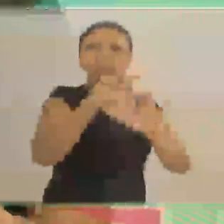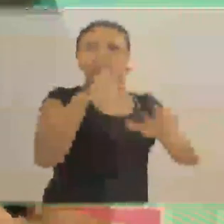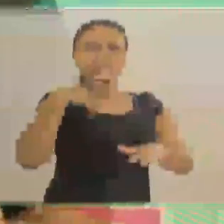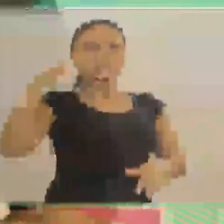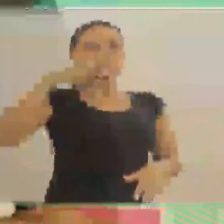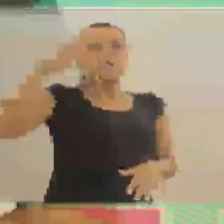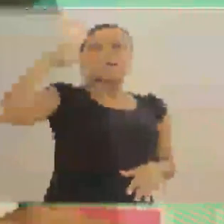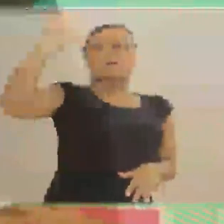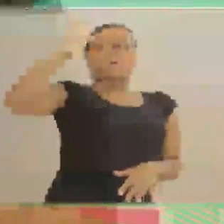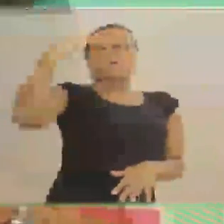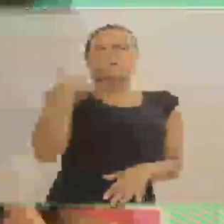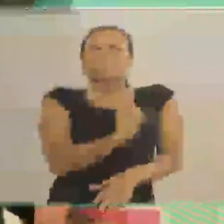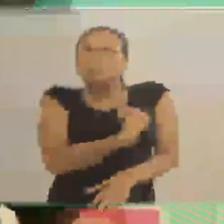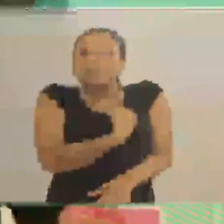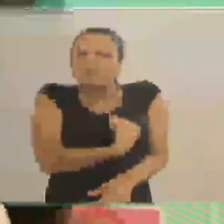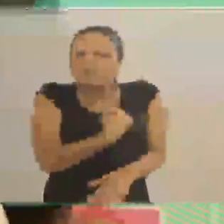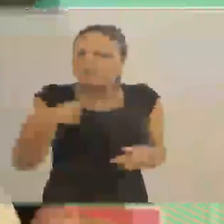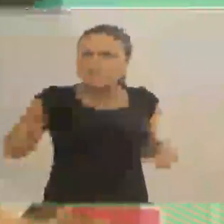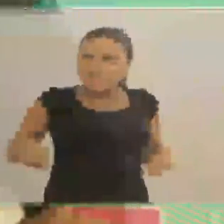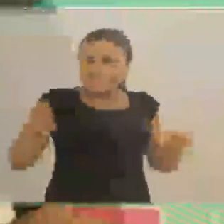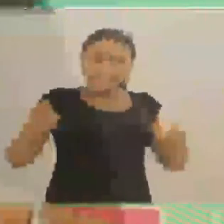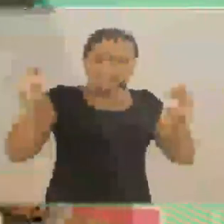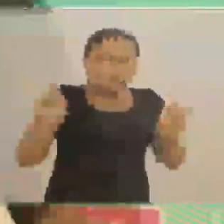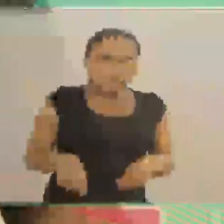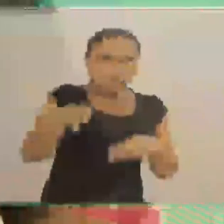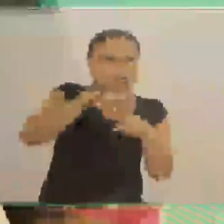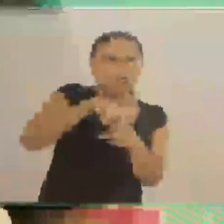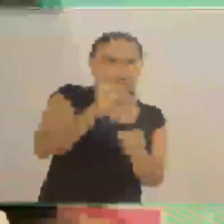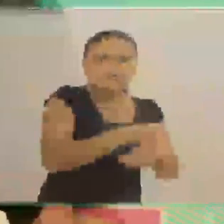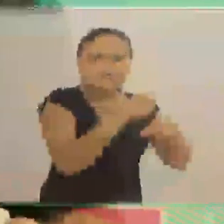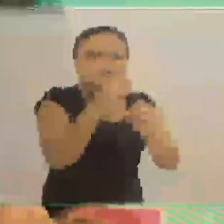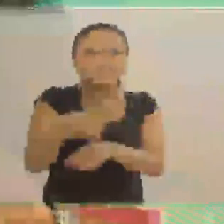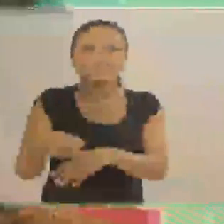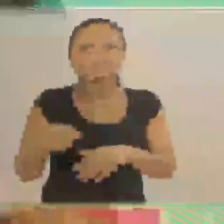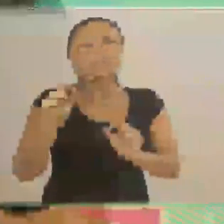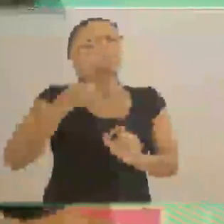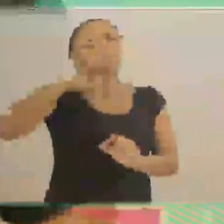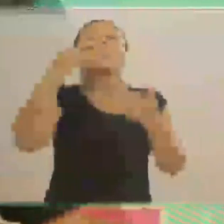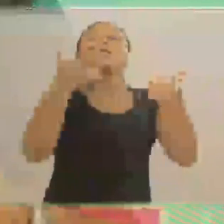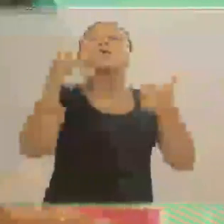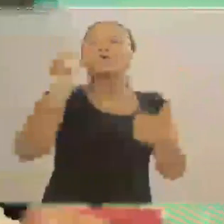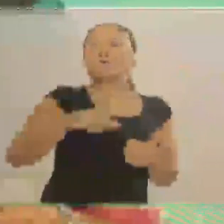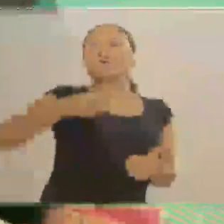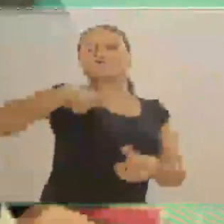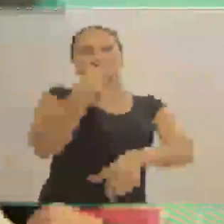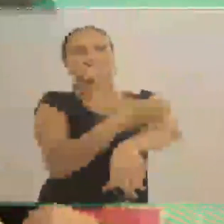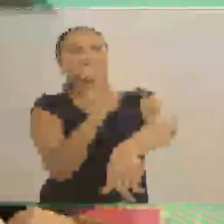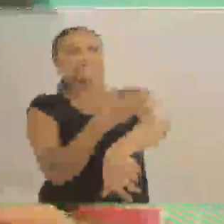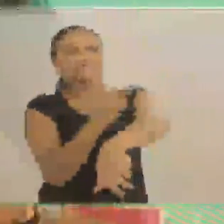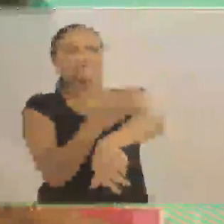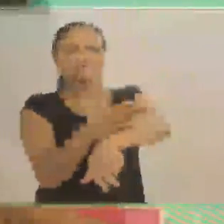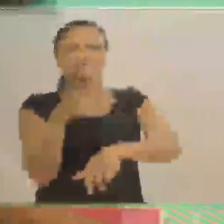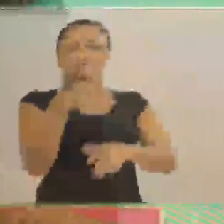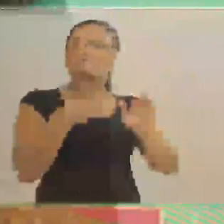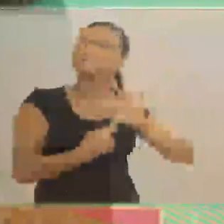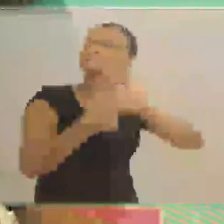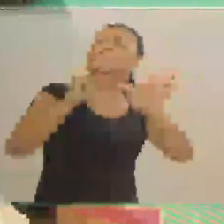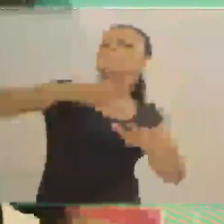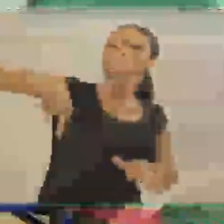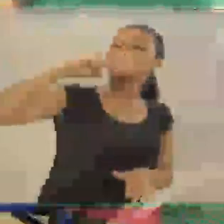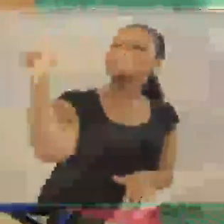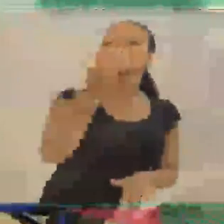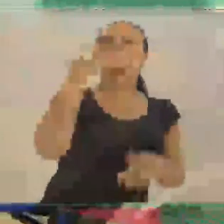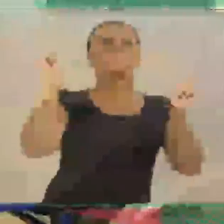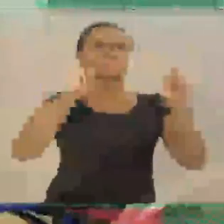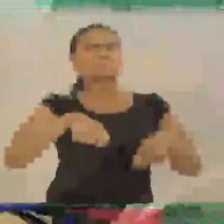esquiei. Uma coisa que eu nunca imaginei na minha vida é que um cadeirante pudesse esquiar. E o mais legal é que tinha uma rapaziada lá treinando, que me deram umas